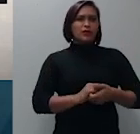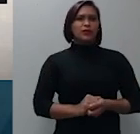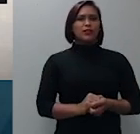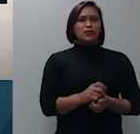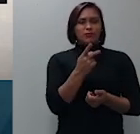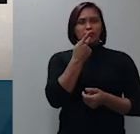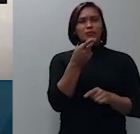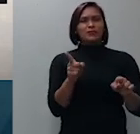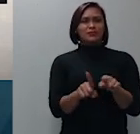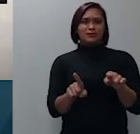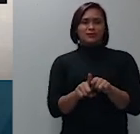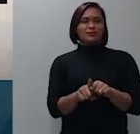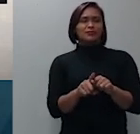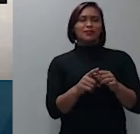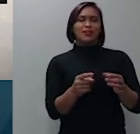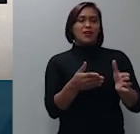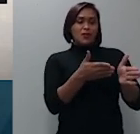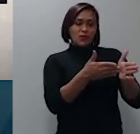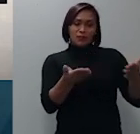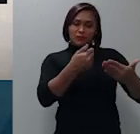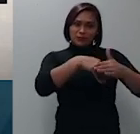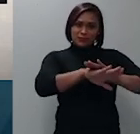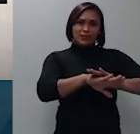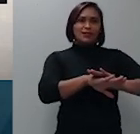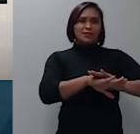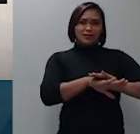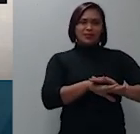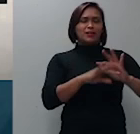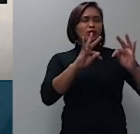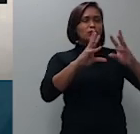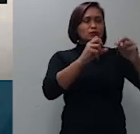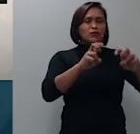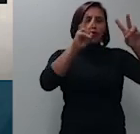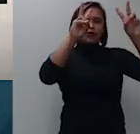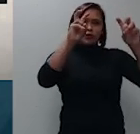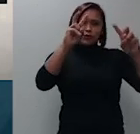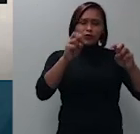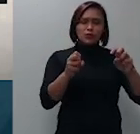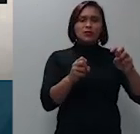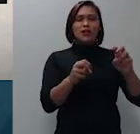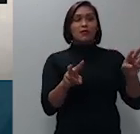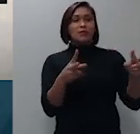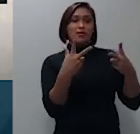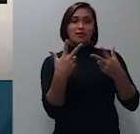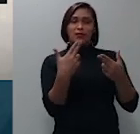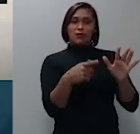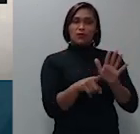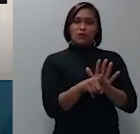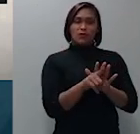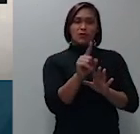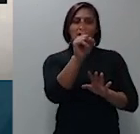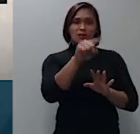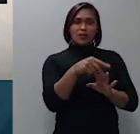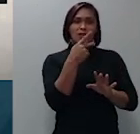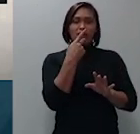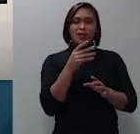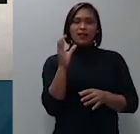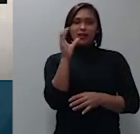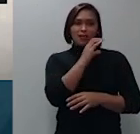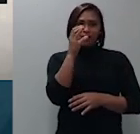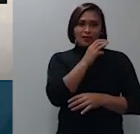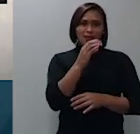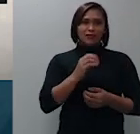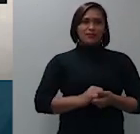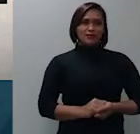mas não de todas as matérias tratadas em seu bojo é que a eficácia preclusiva da decisão saneadora